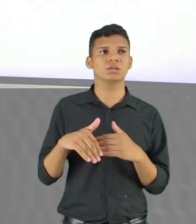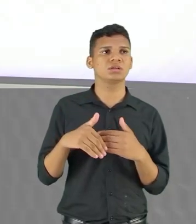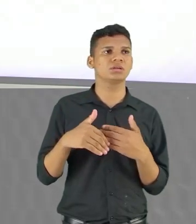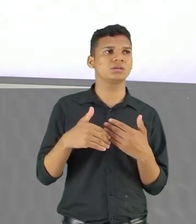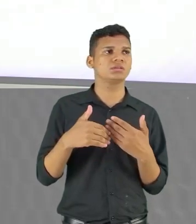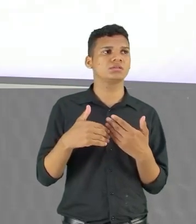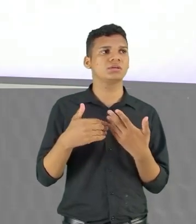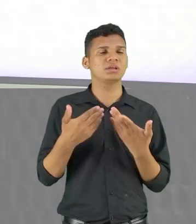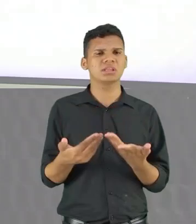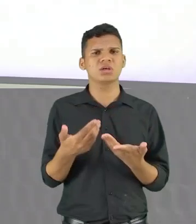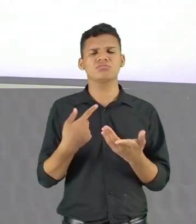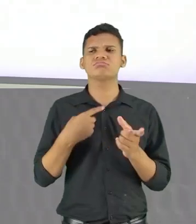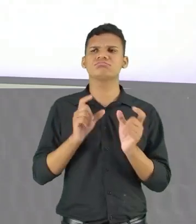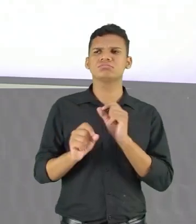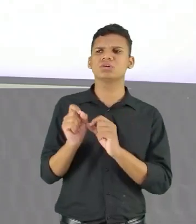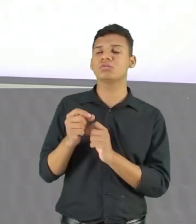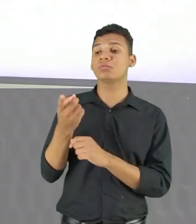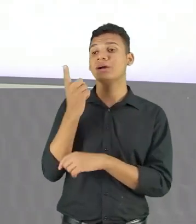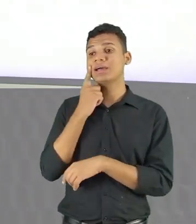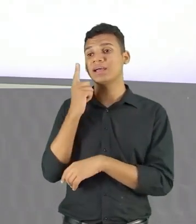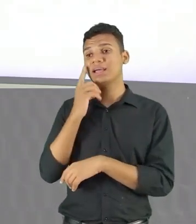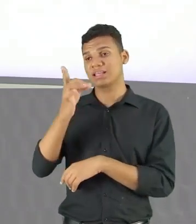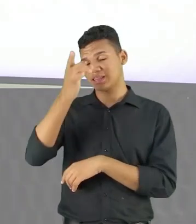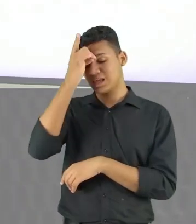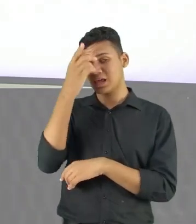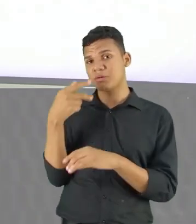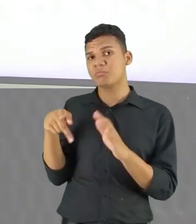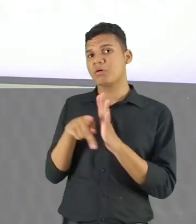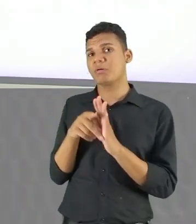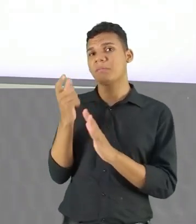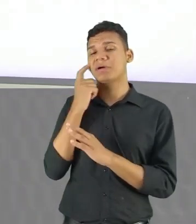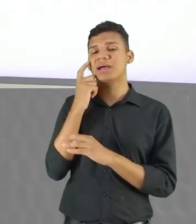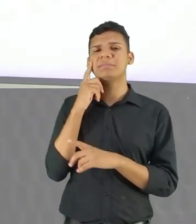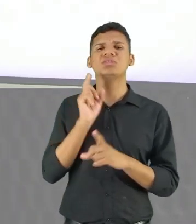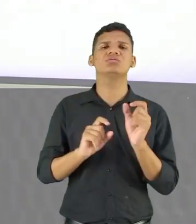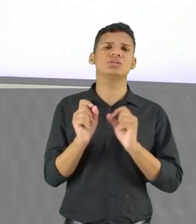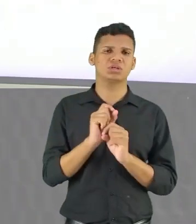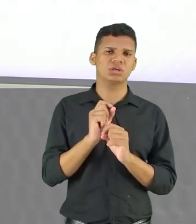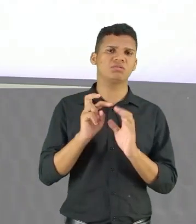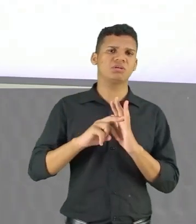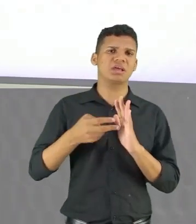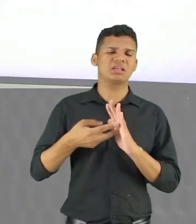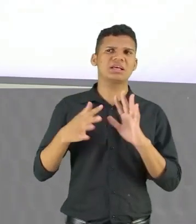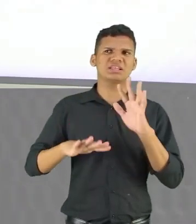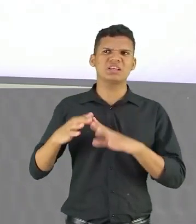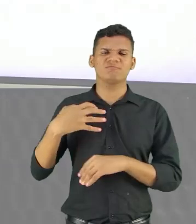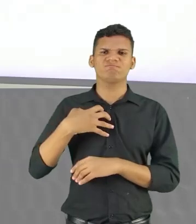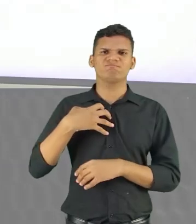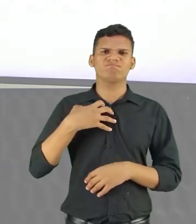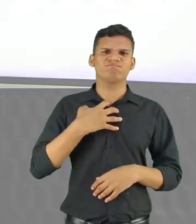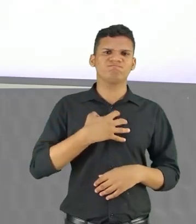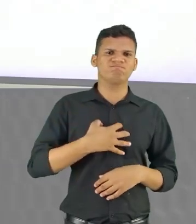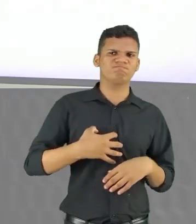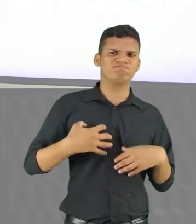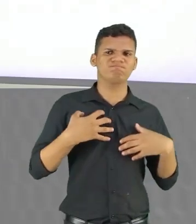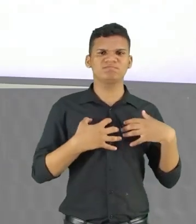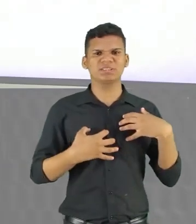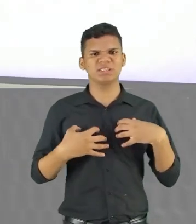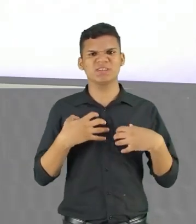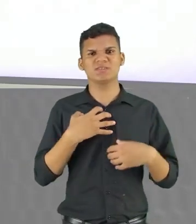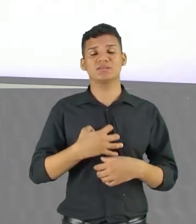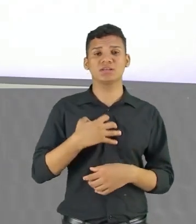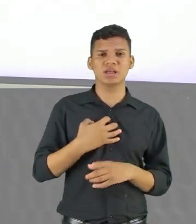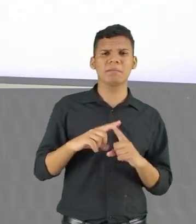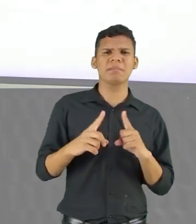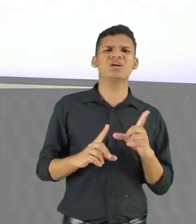Que é expressa Aqui pelo sentimento Do eu lírico Nesse poema É uma ideia De frustração A gente vê Essa Esse